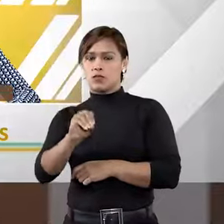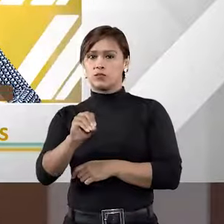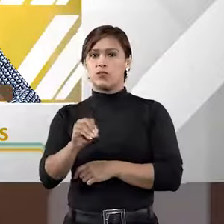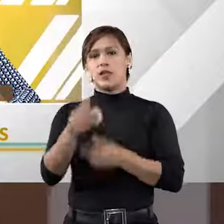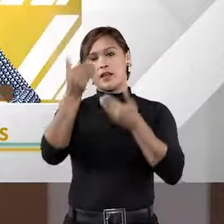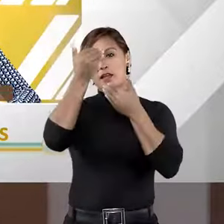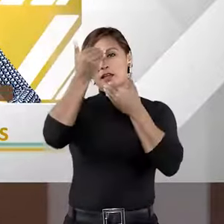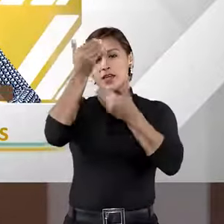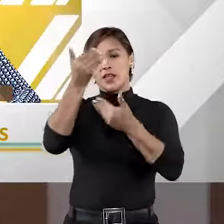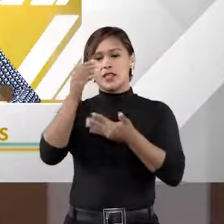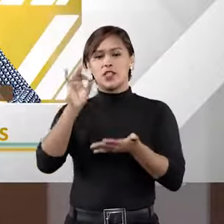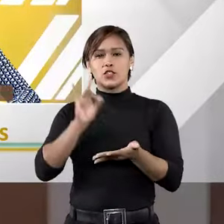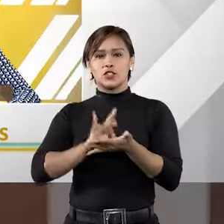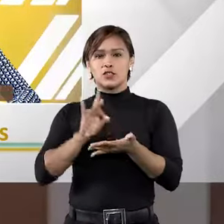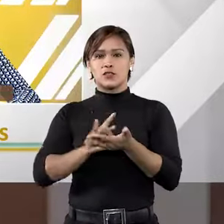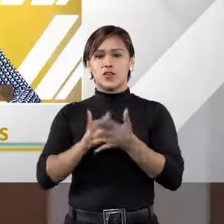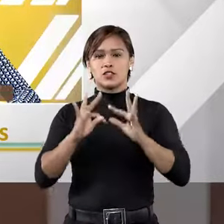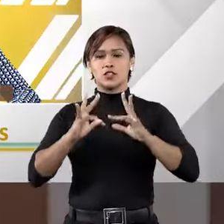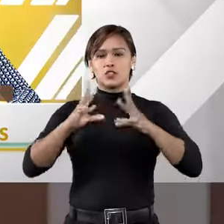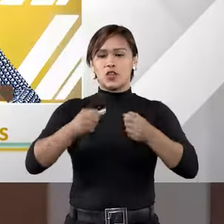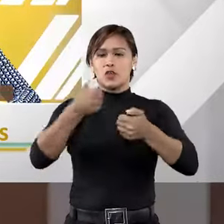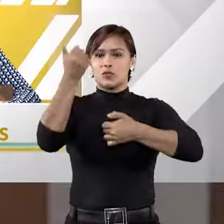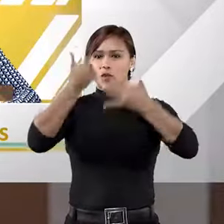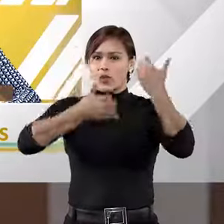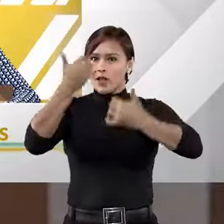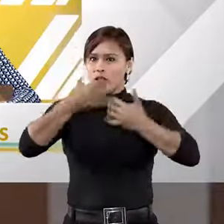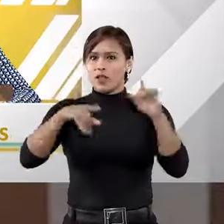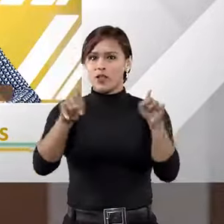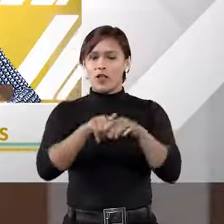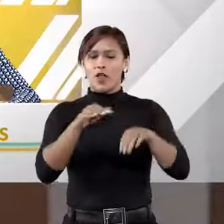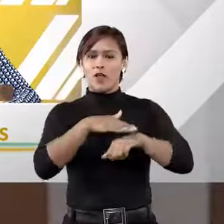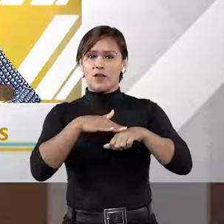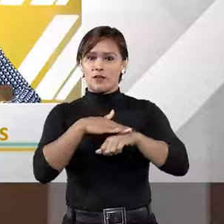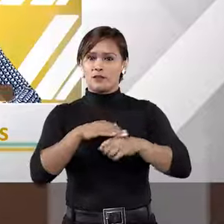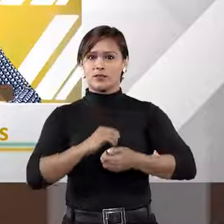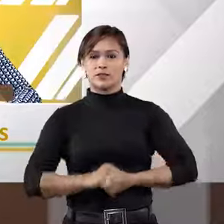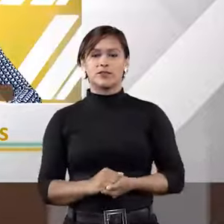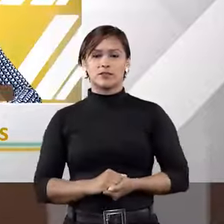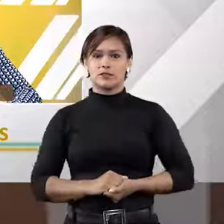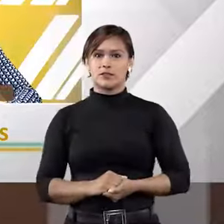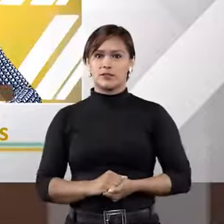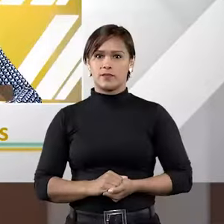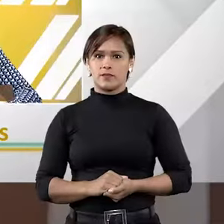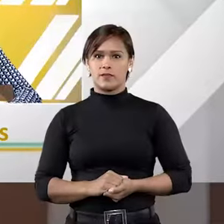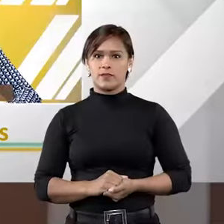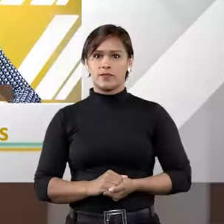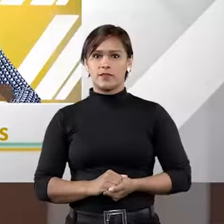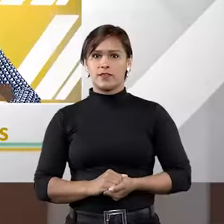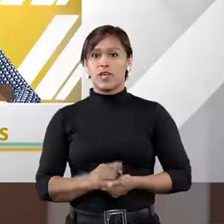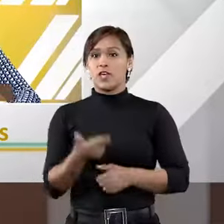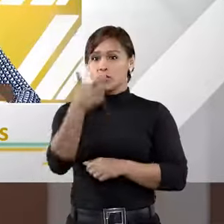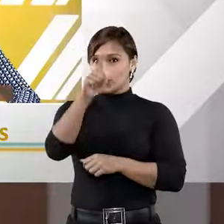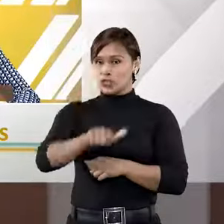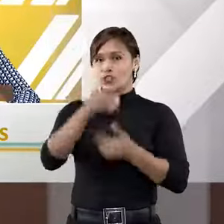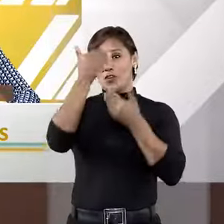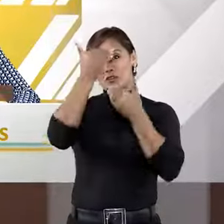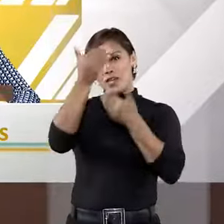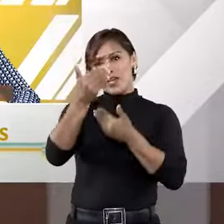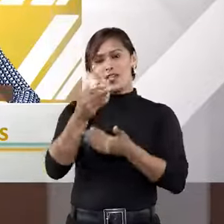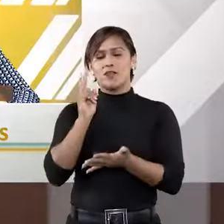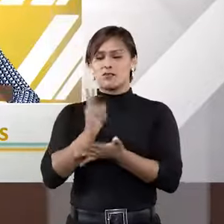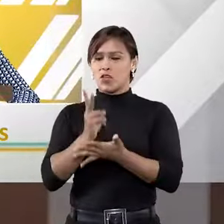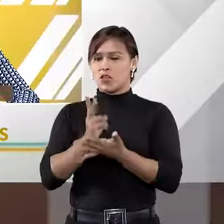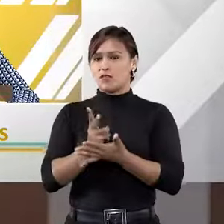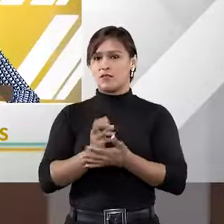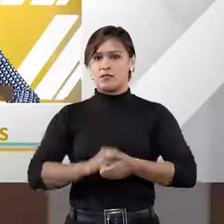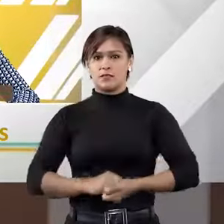a quem eu agradeço todos os esclarecimentos prestados aqui hoje na nossa conversa. Eu que mais uma vez agradeço, contem sempre